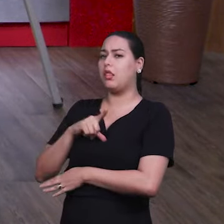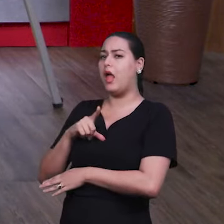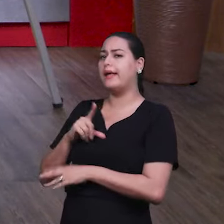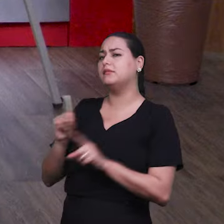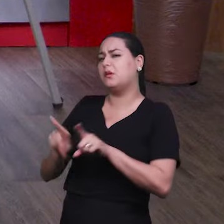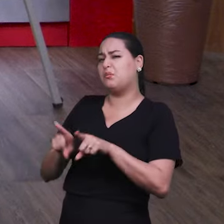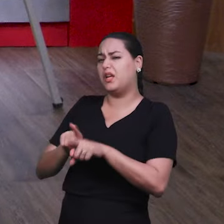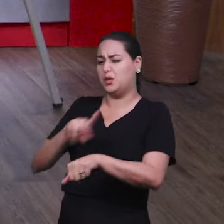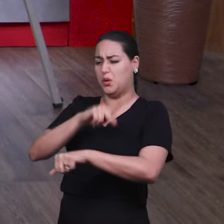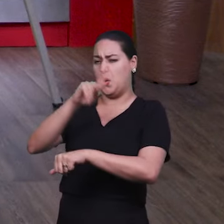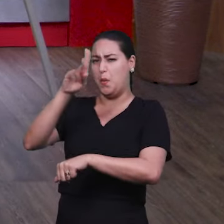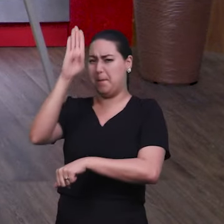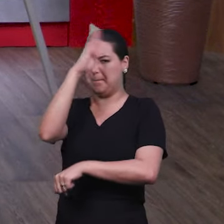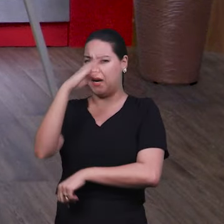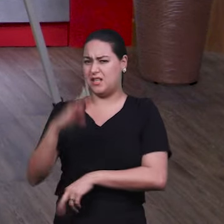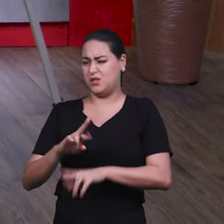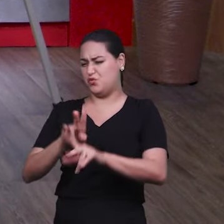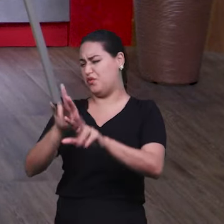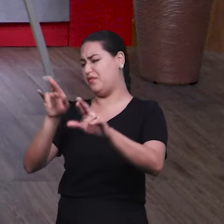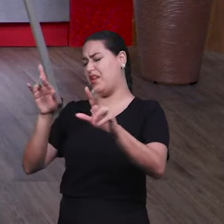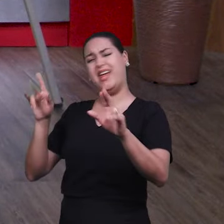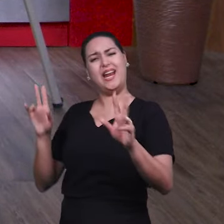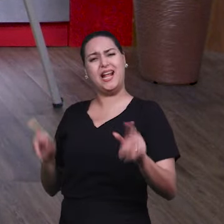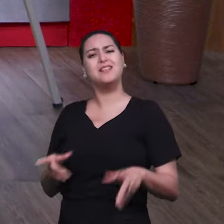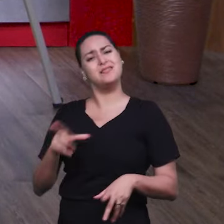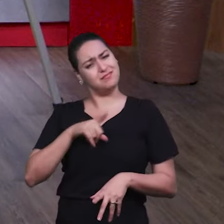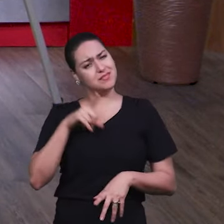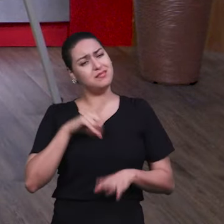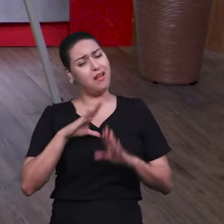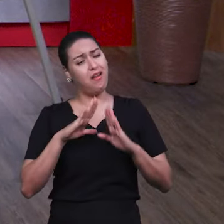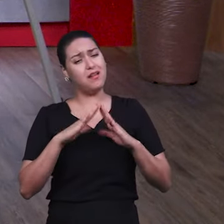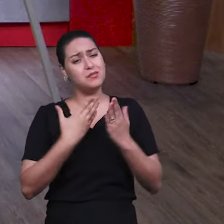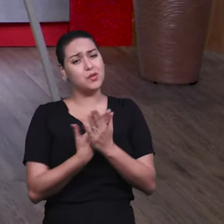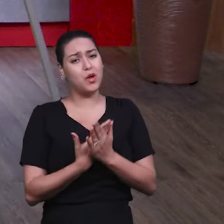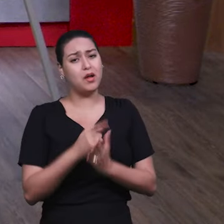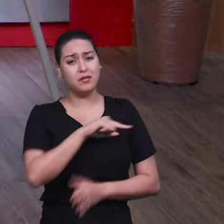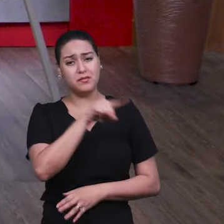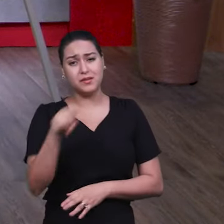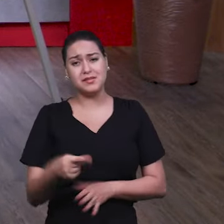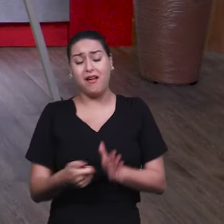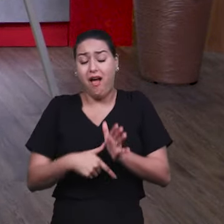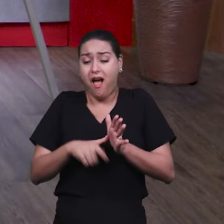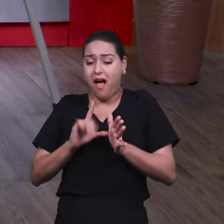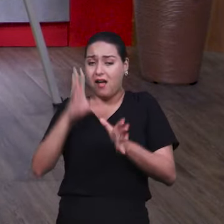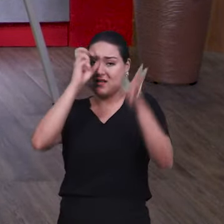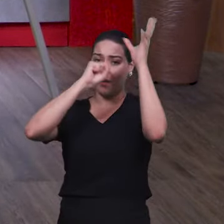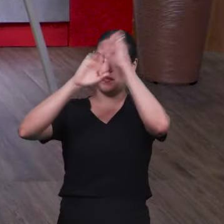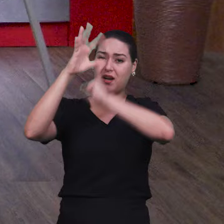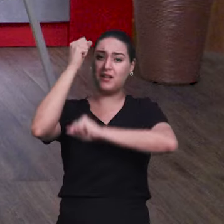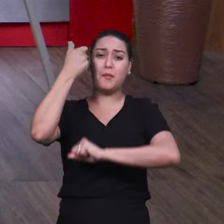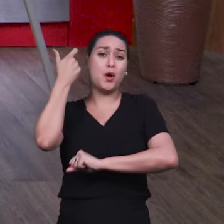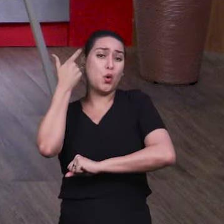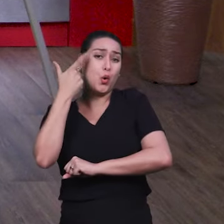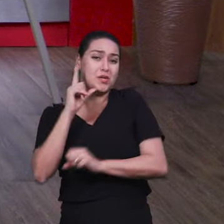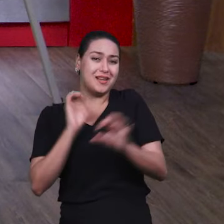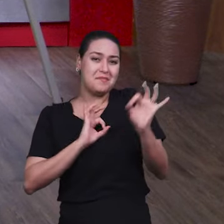Isso. Que profissionais sérios, né? E né, esse preparo primeiro antes, com antecedência, para quando a pessoa quiser fazer a faculdade, já